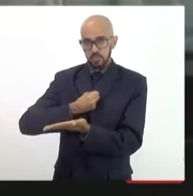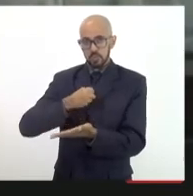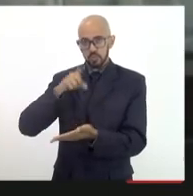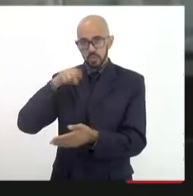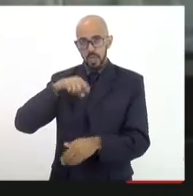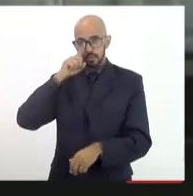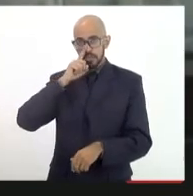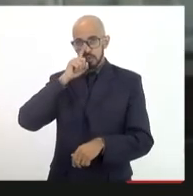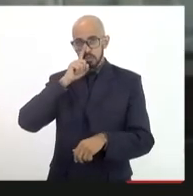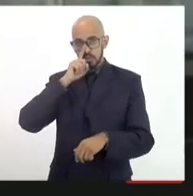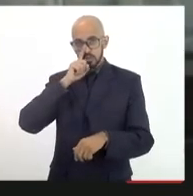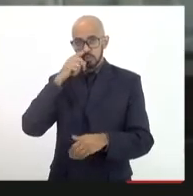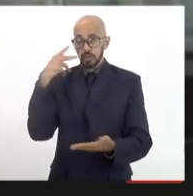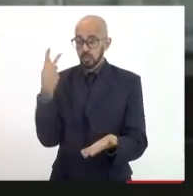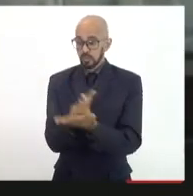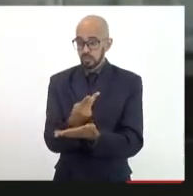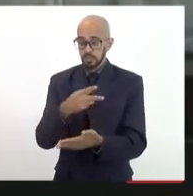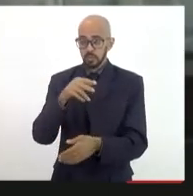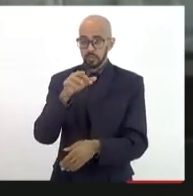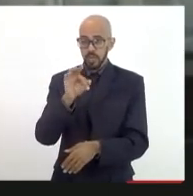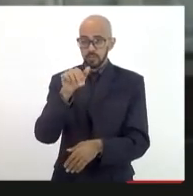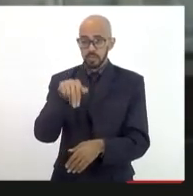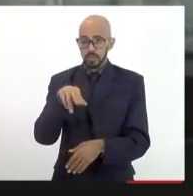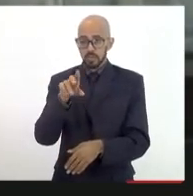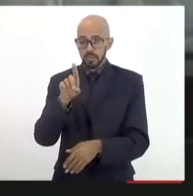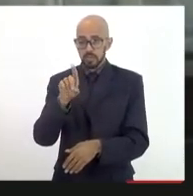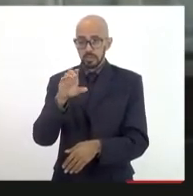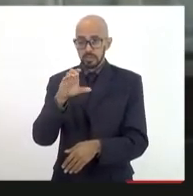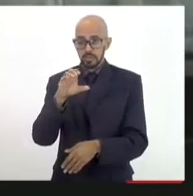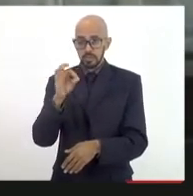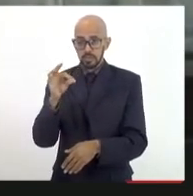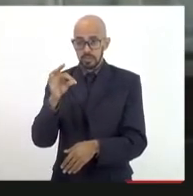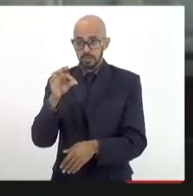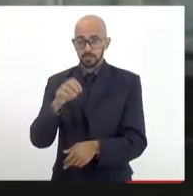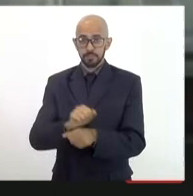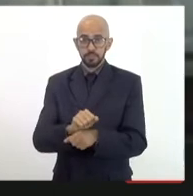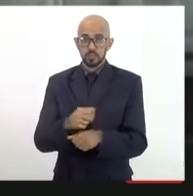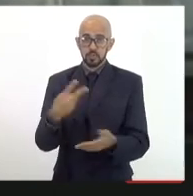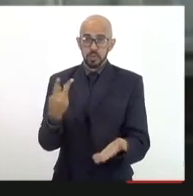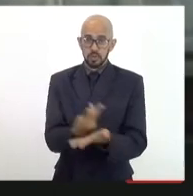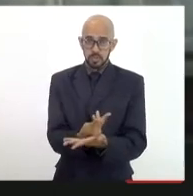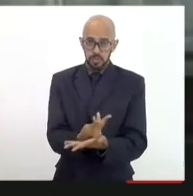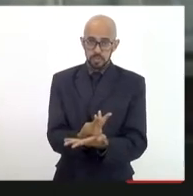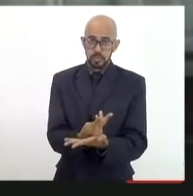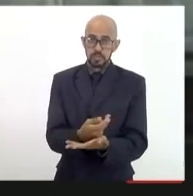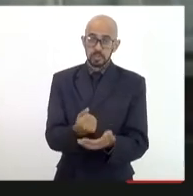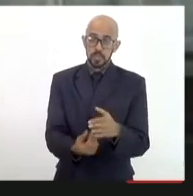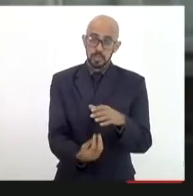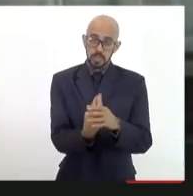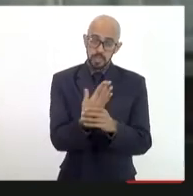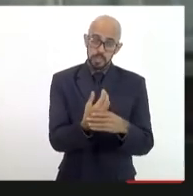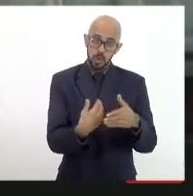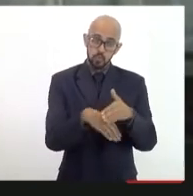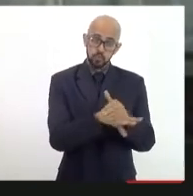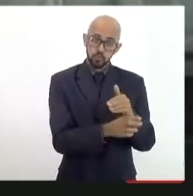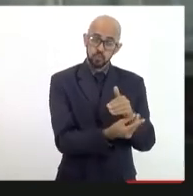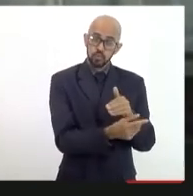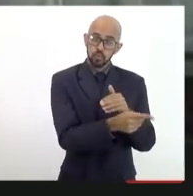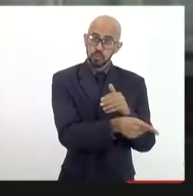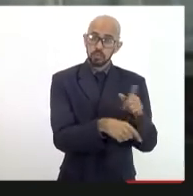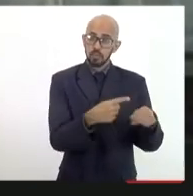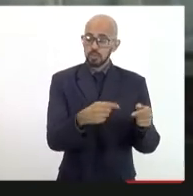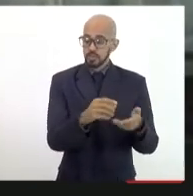Está ocorrendo no FNDCT, isso ocorre na administração. Você cria um fundo para uma finalidade, ele acaba financiando